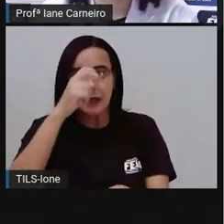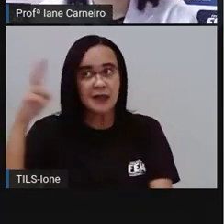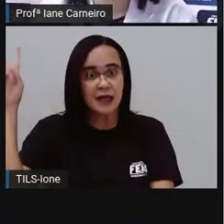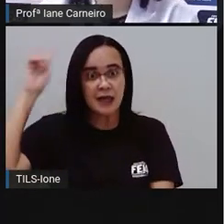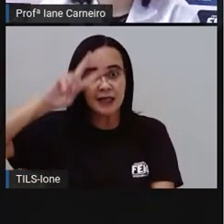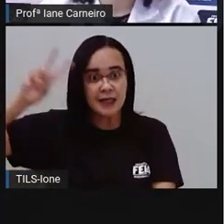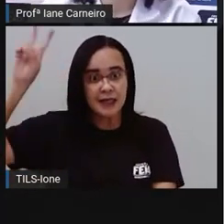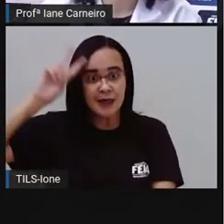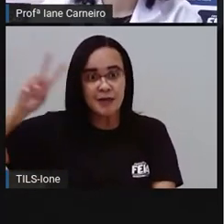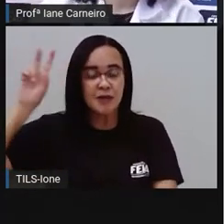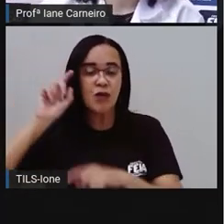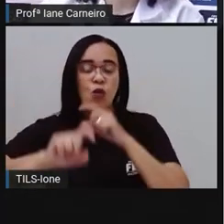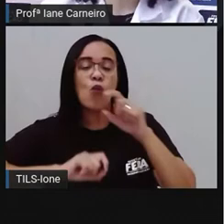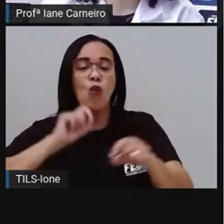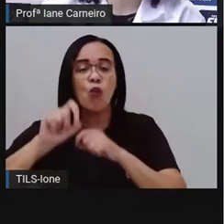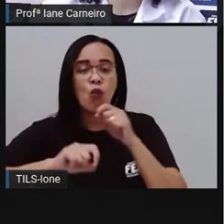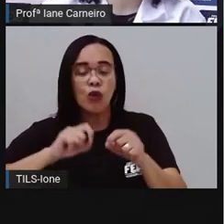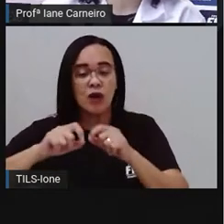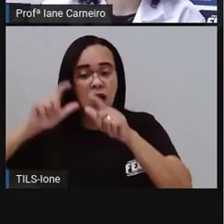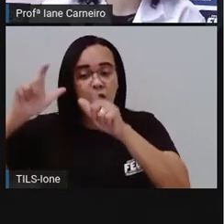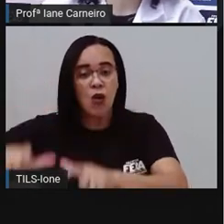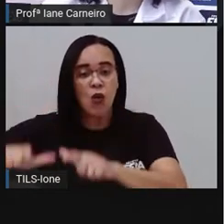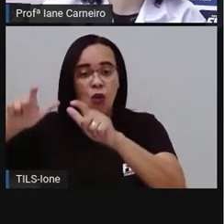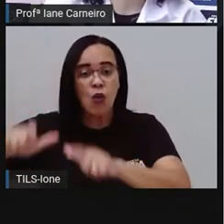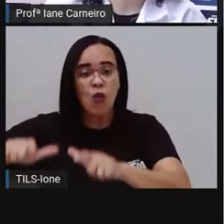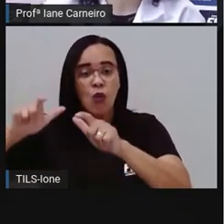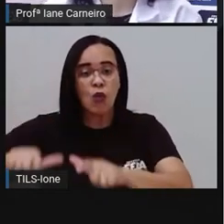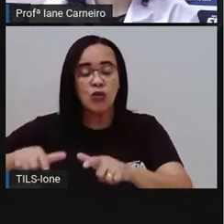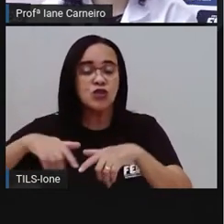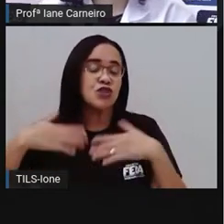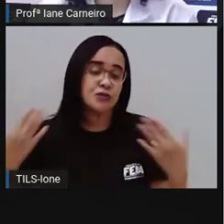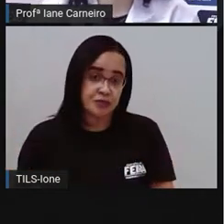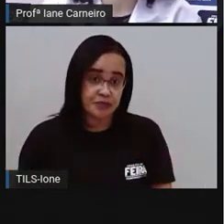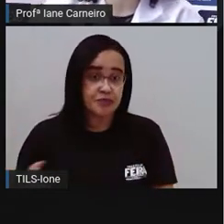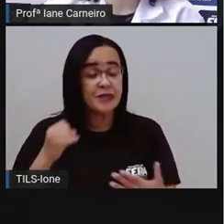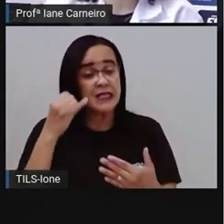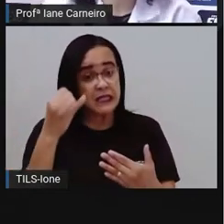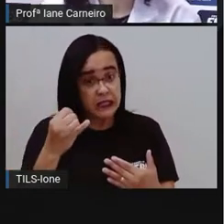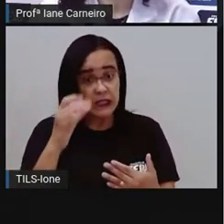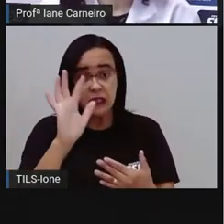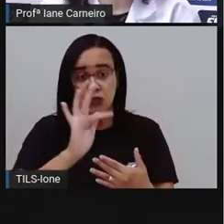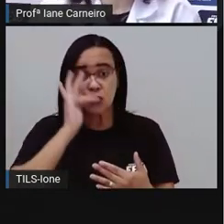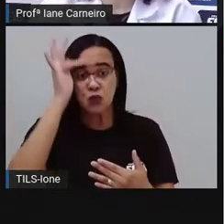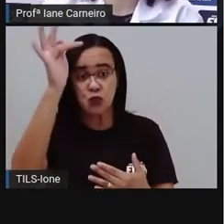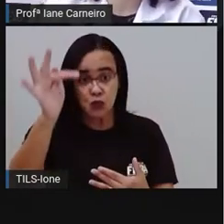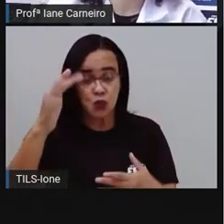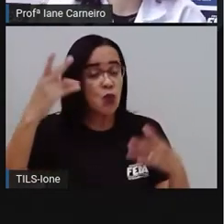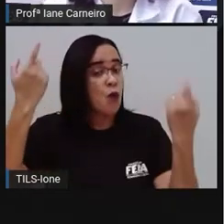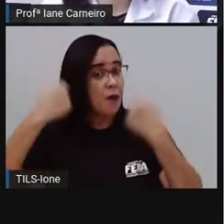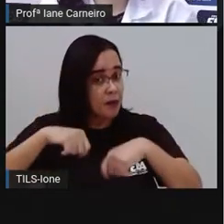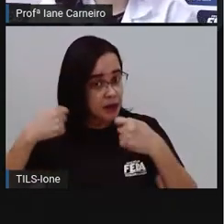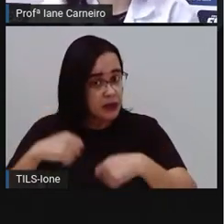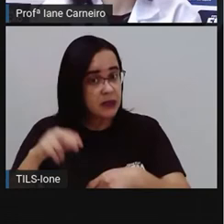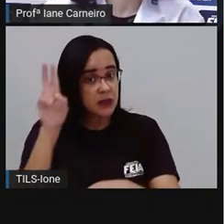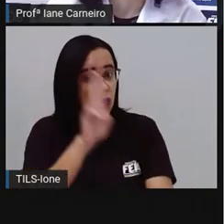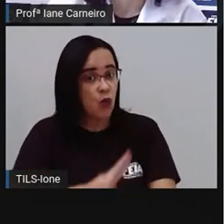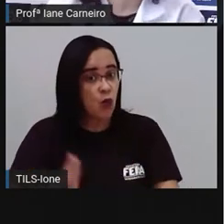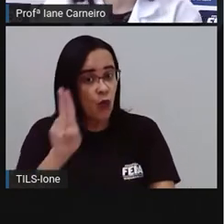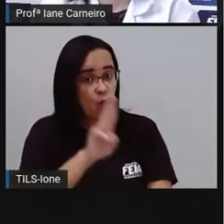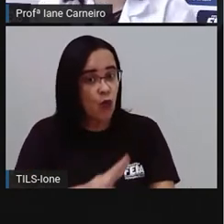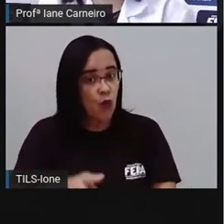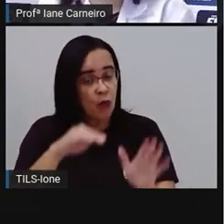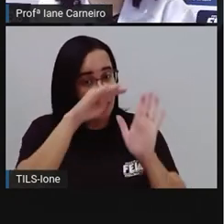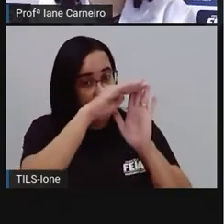localizarem, tá certo? E também, se você precisar utilizar por algum motivo o seu endereço, né? E a gente viu que o endereço é o nome da